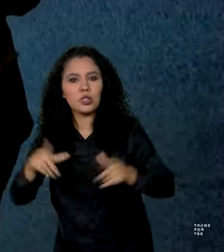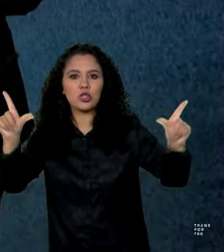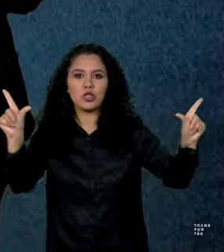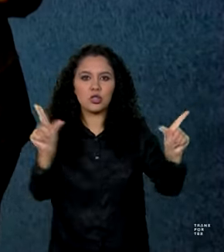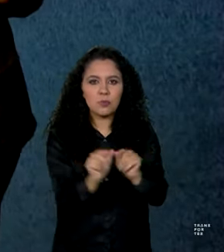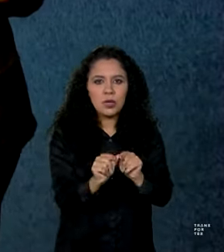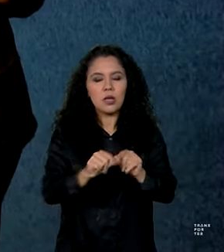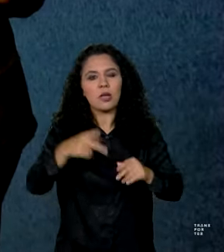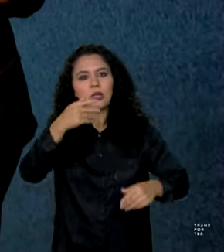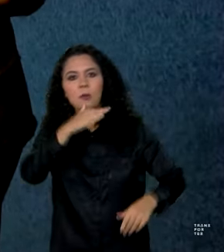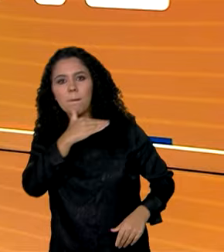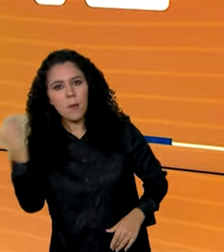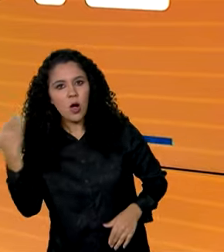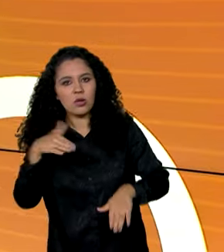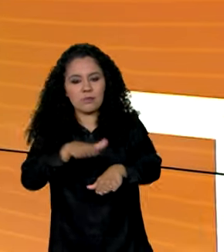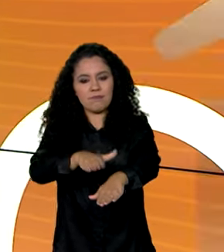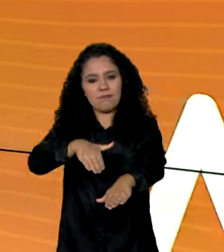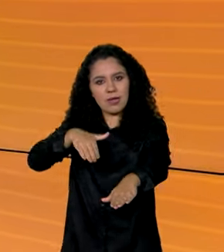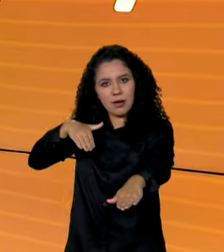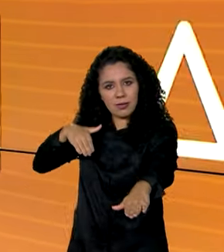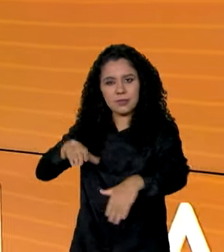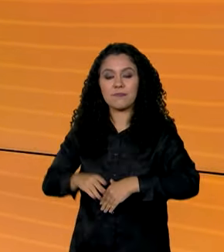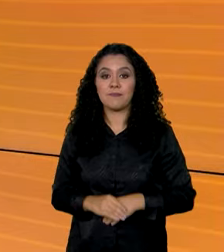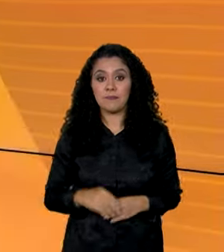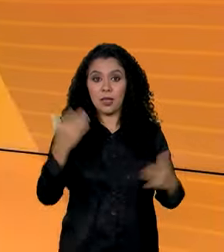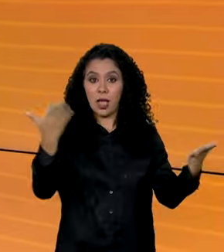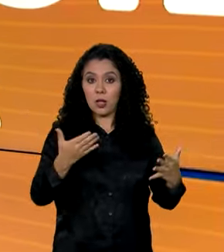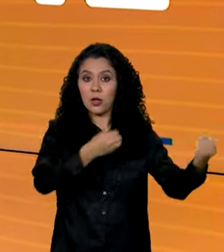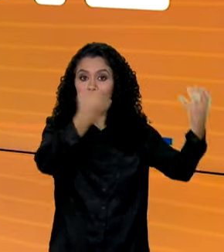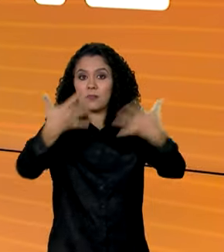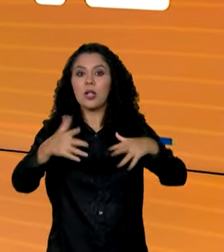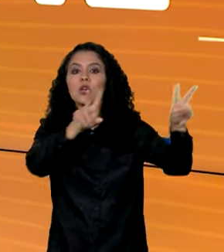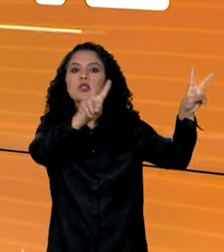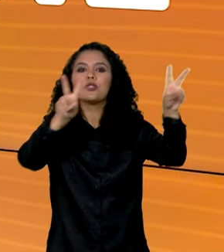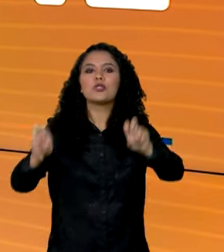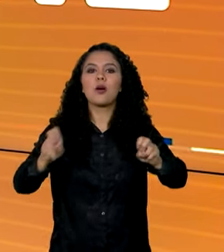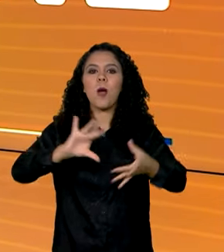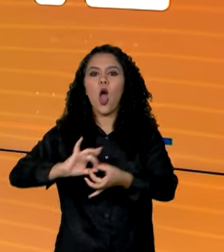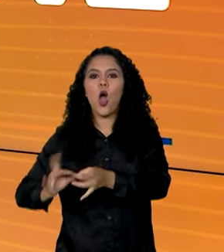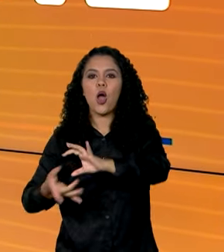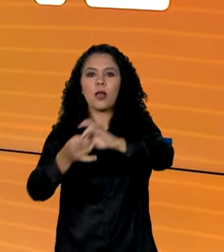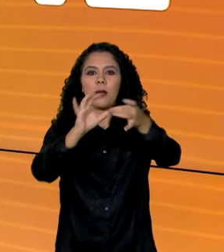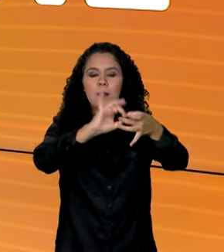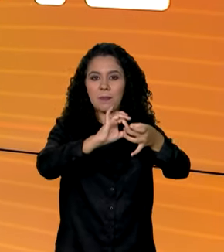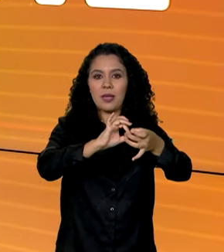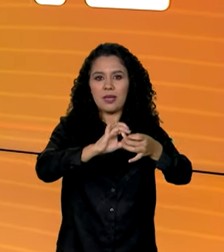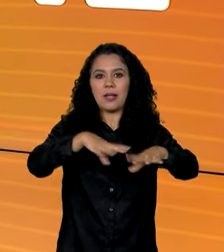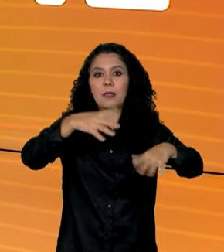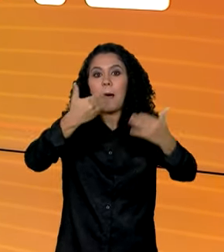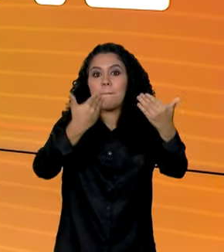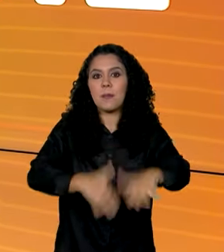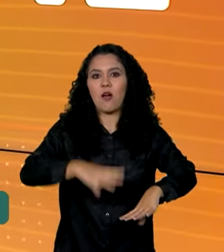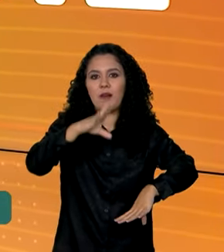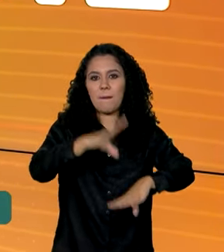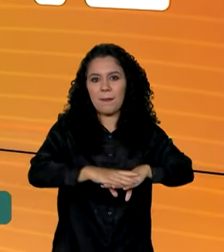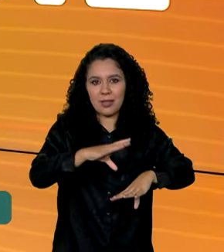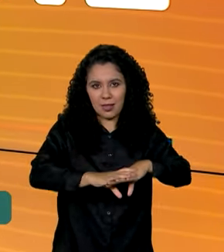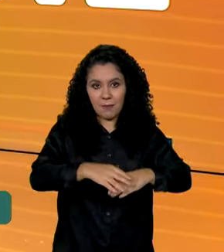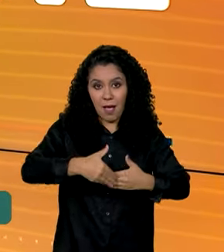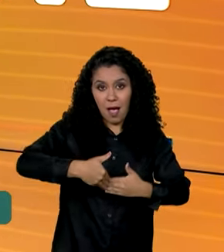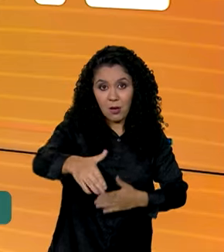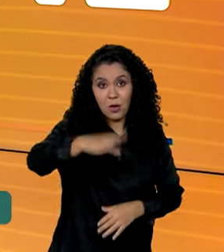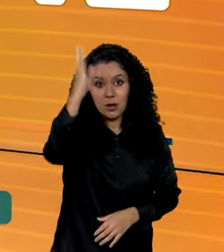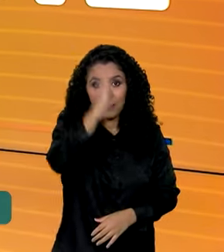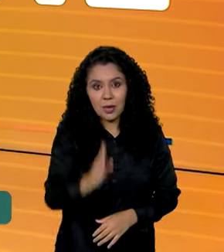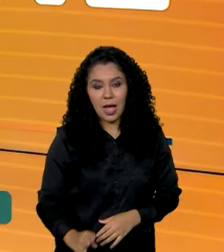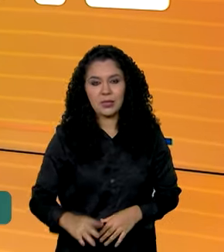de feridos e mortes no trânsito. Vamos falar agora sobre a Olimpíada Brasileira de Matemática, esta competição que já está batendo